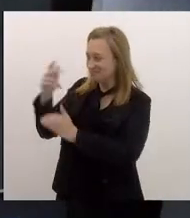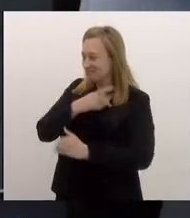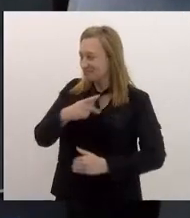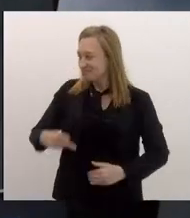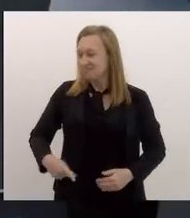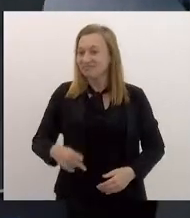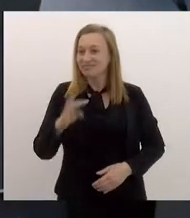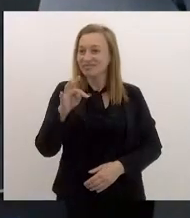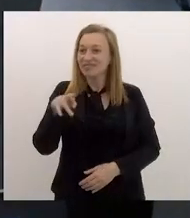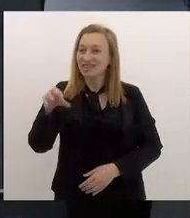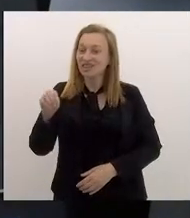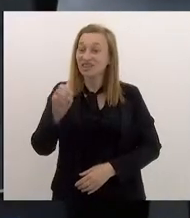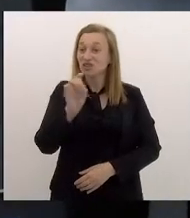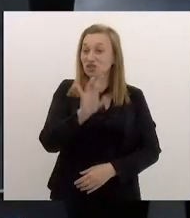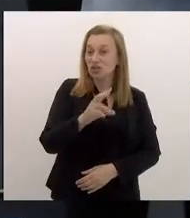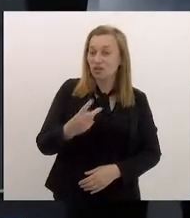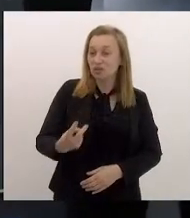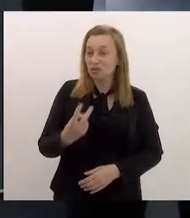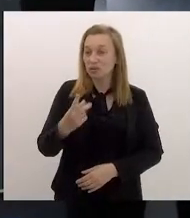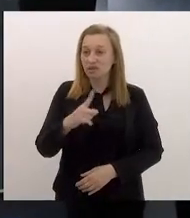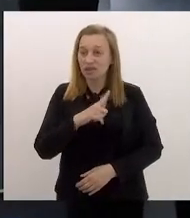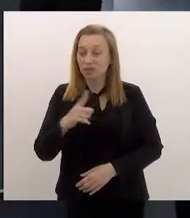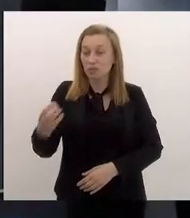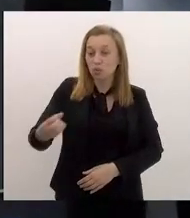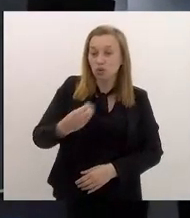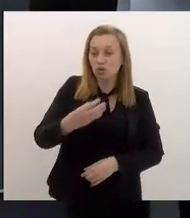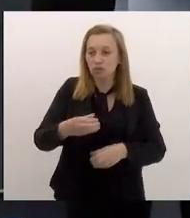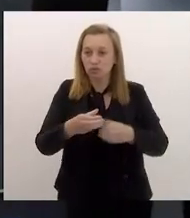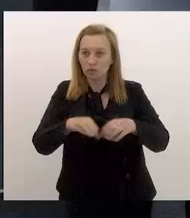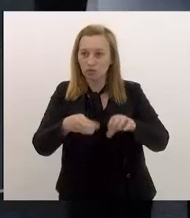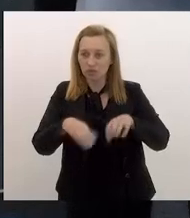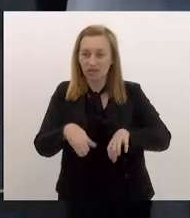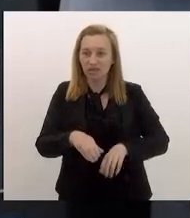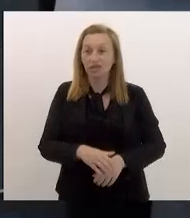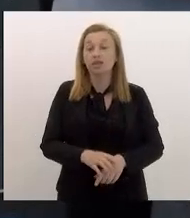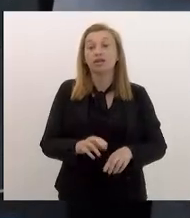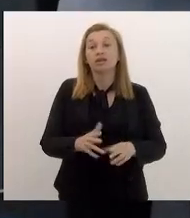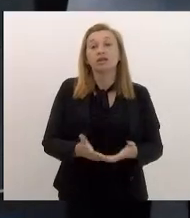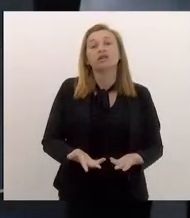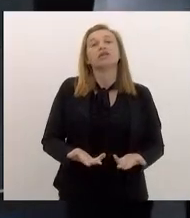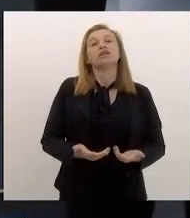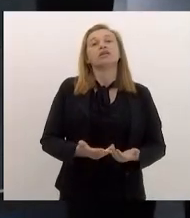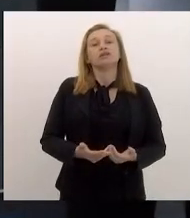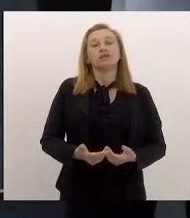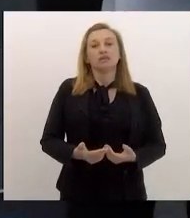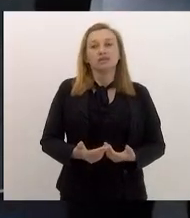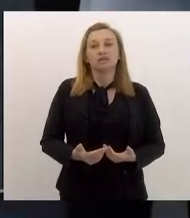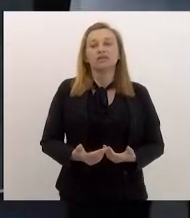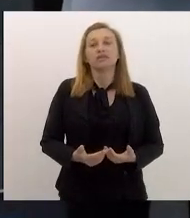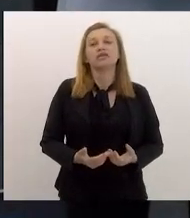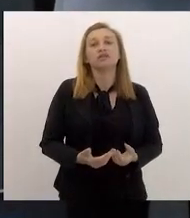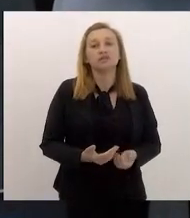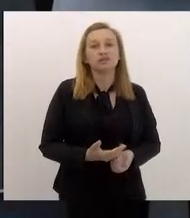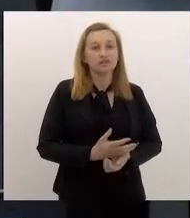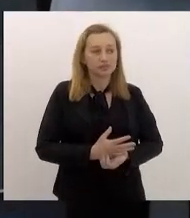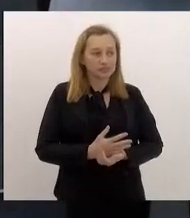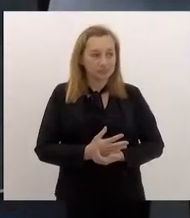só valerão para os novos concursados. E, por via de consequência,